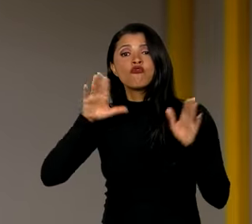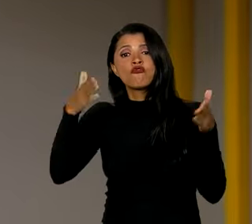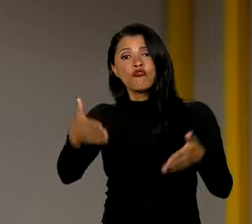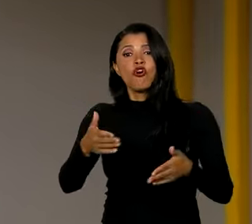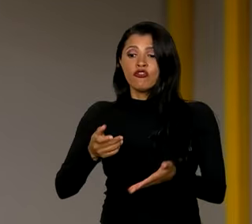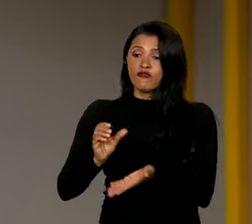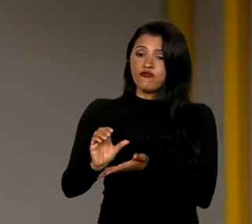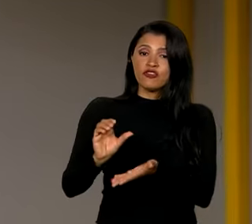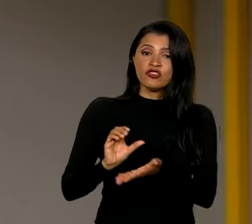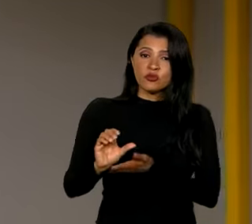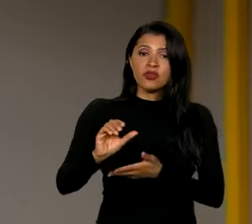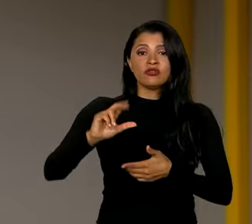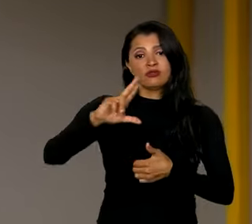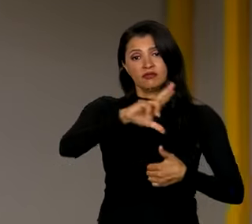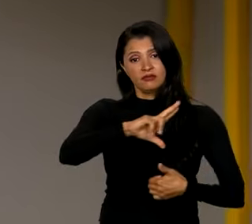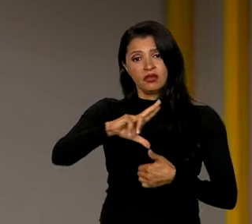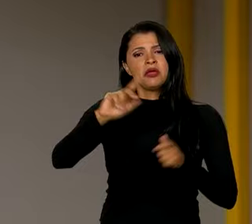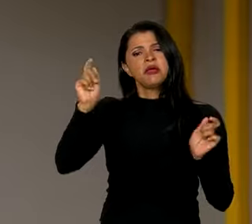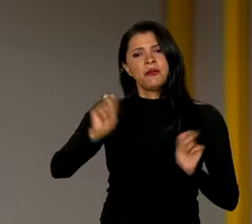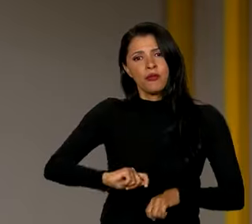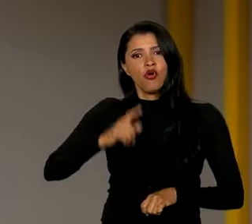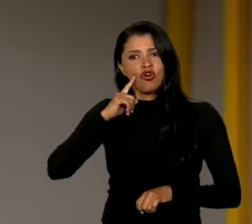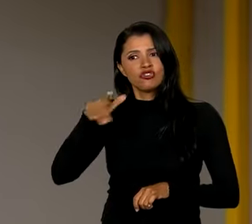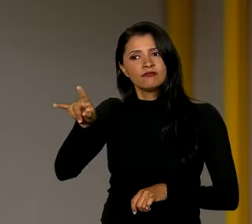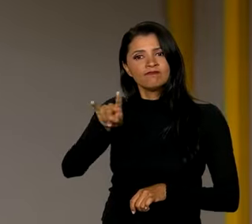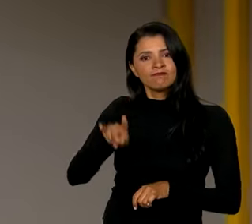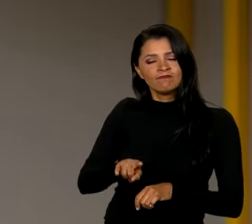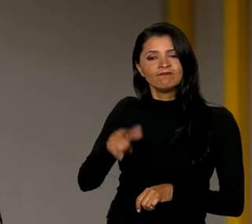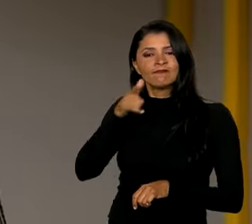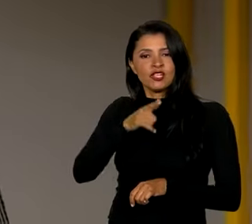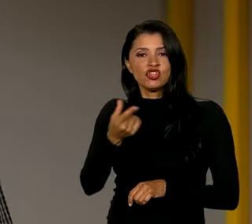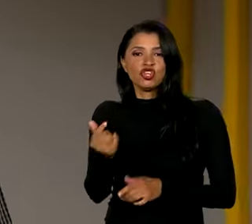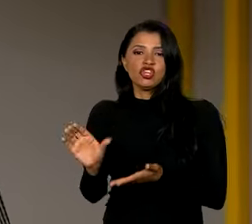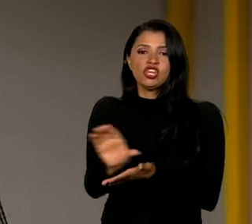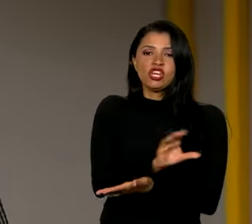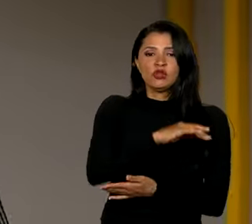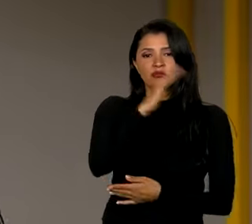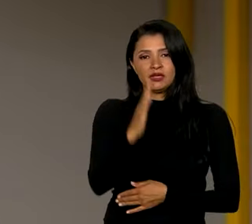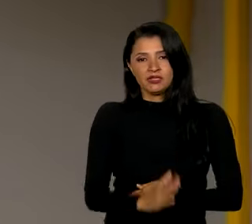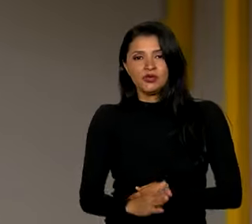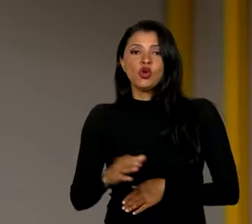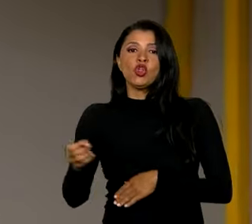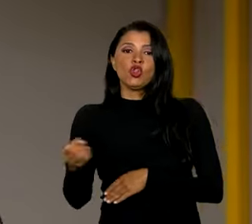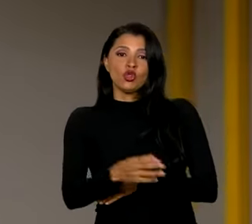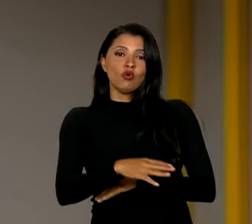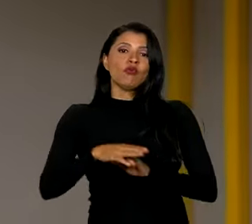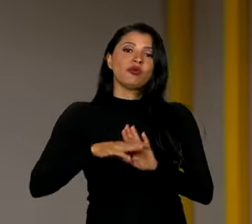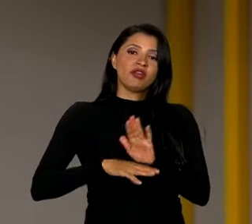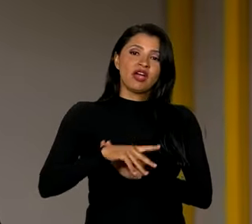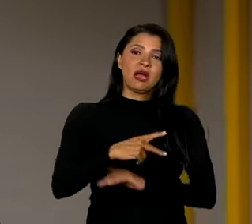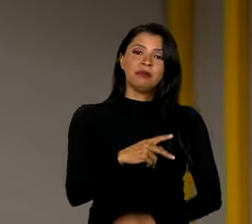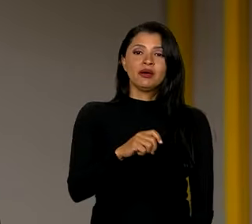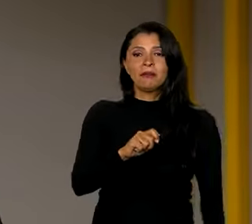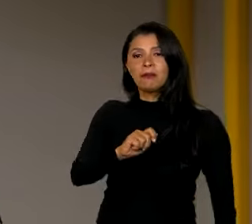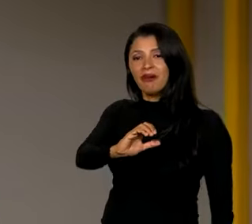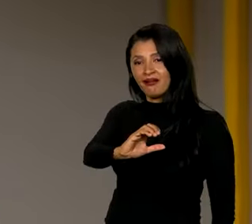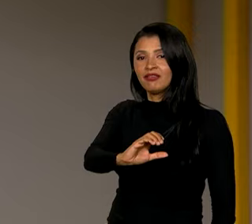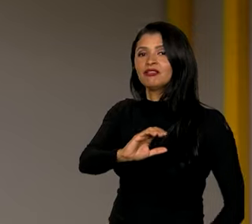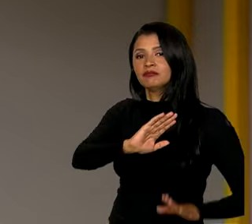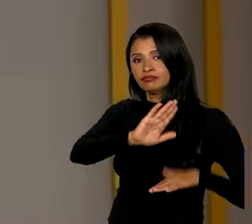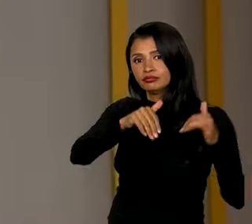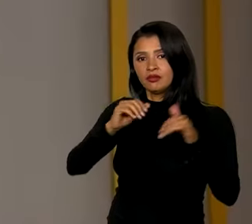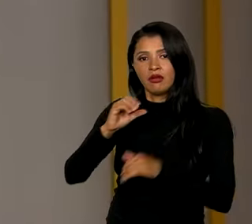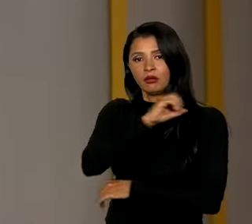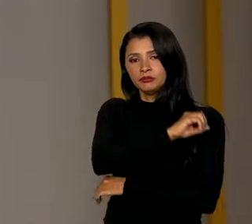investimentos da América Latina, o que pode atrair recursos para o Brasil por causa do novo programa de aceleração do crescimento, o PAC.